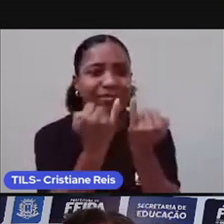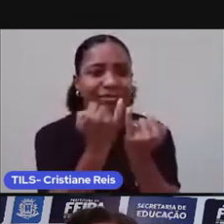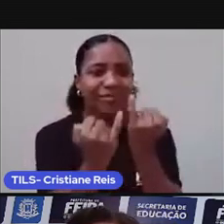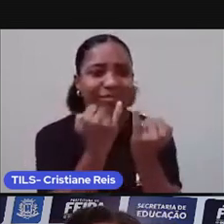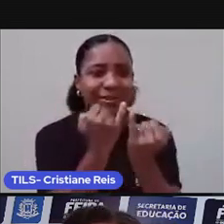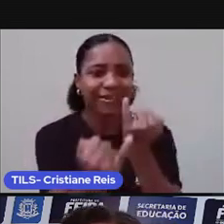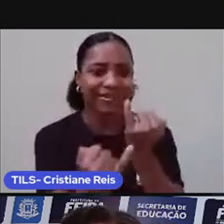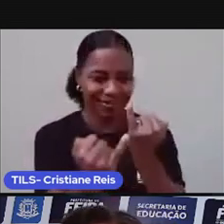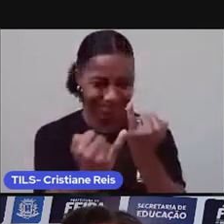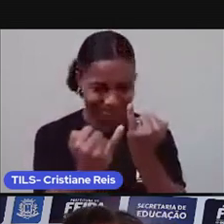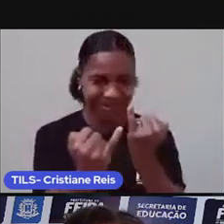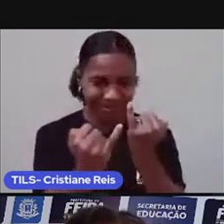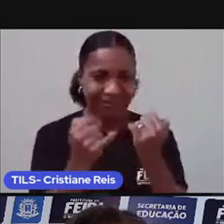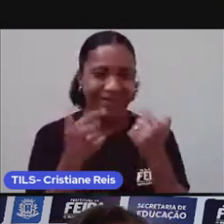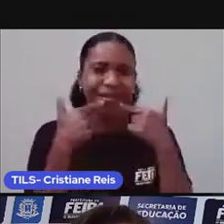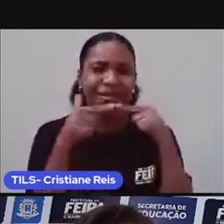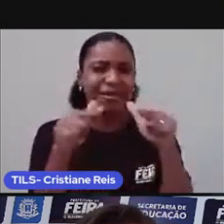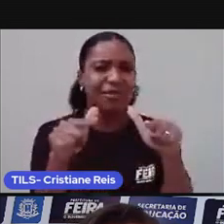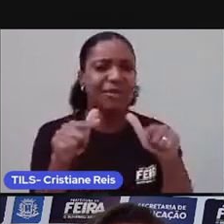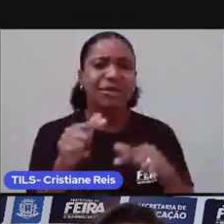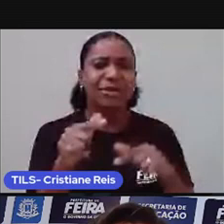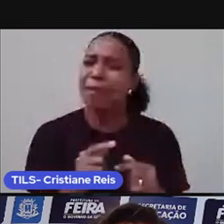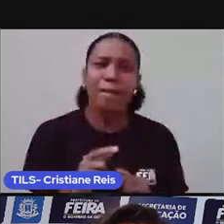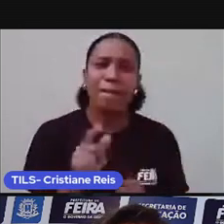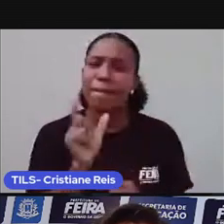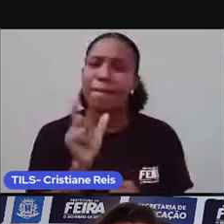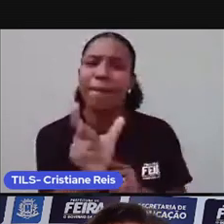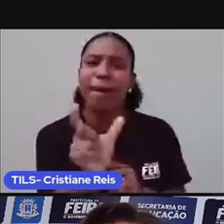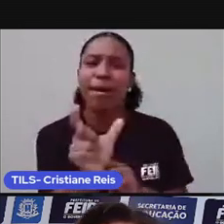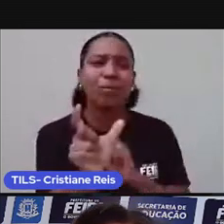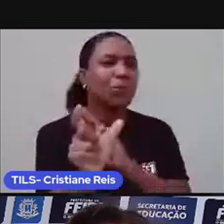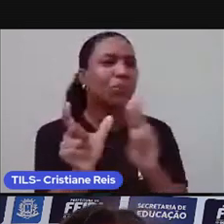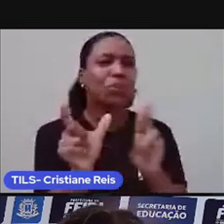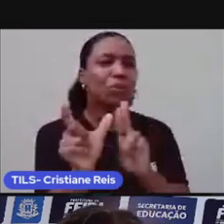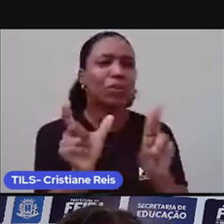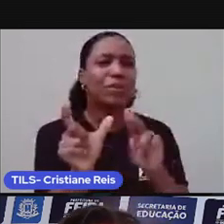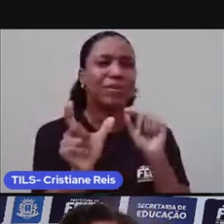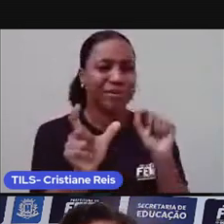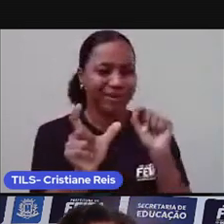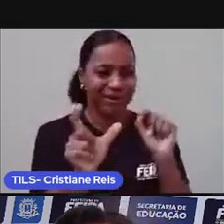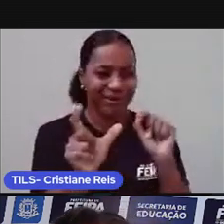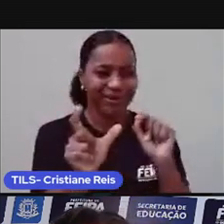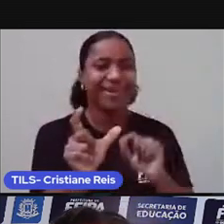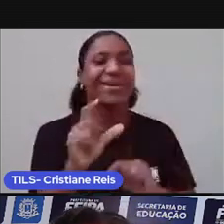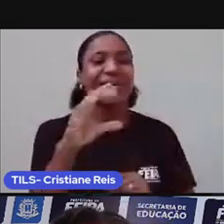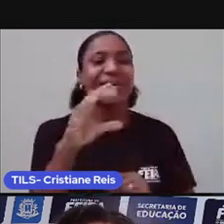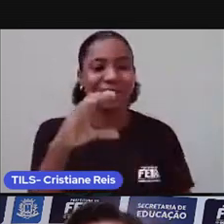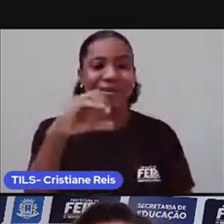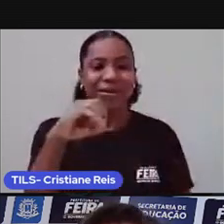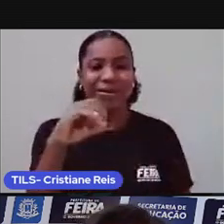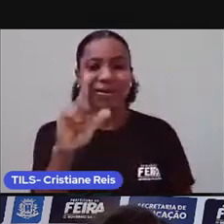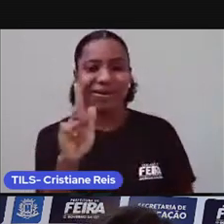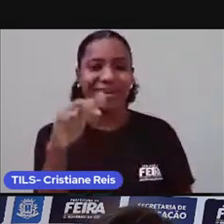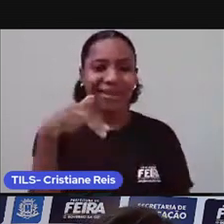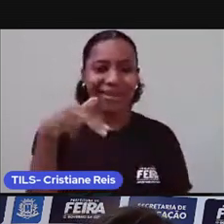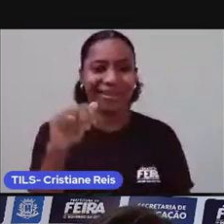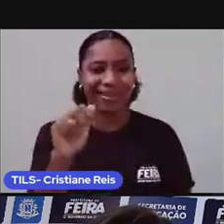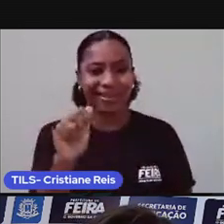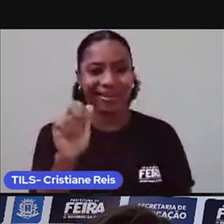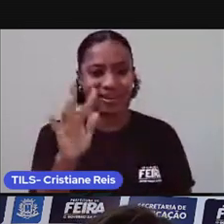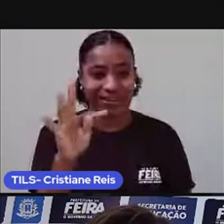outras de nossa língua. Essas palavras nós chamamos de transparente words. Palavras transparentes ou